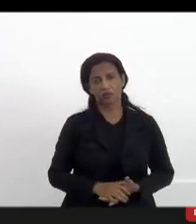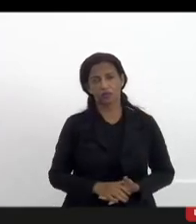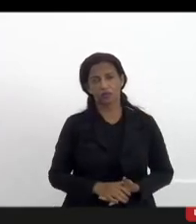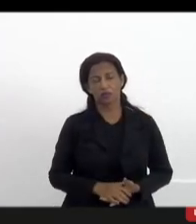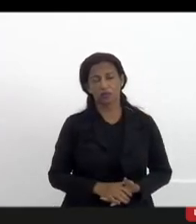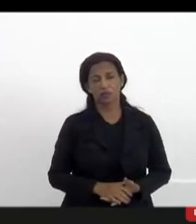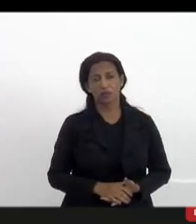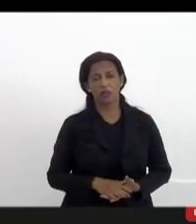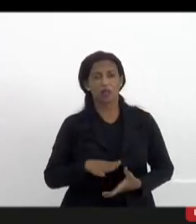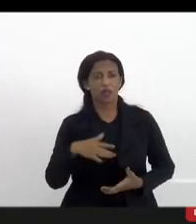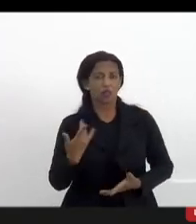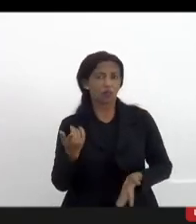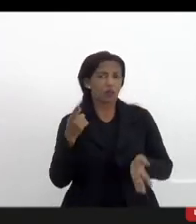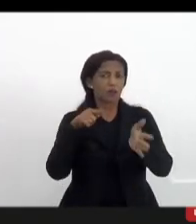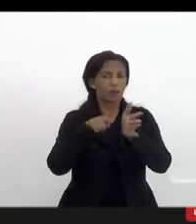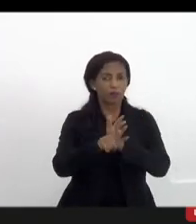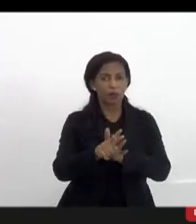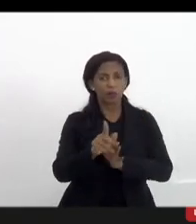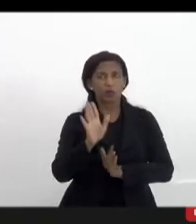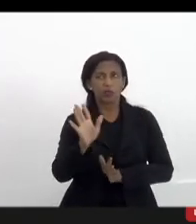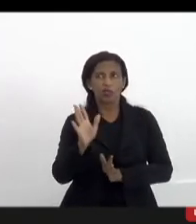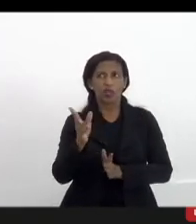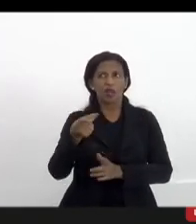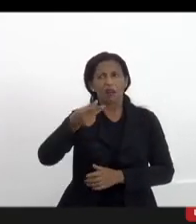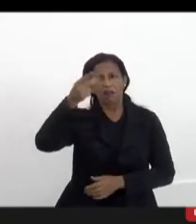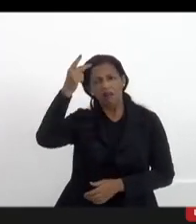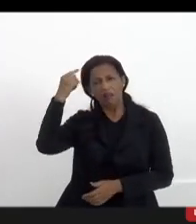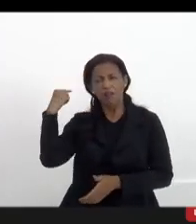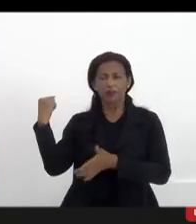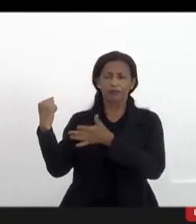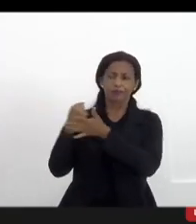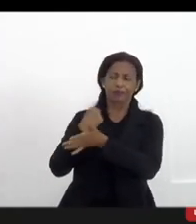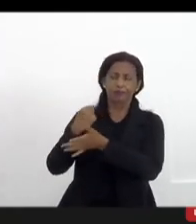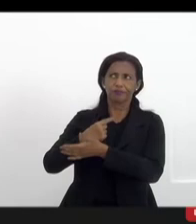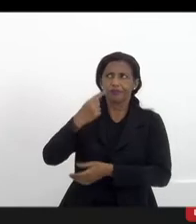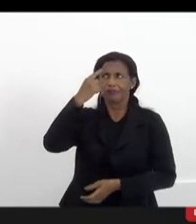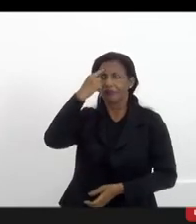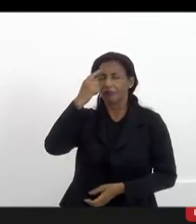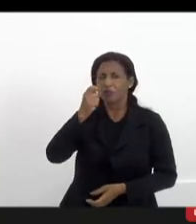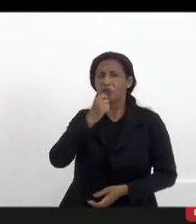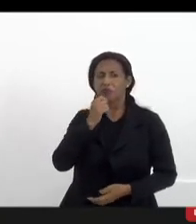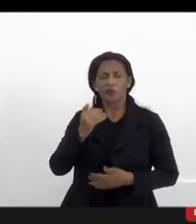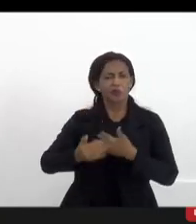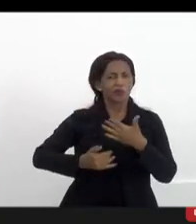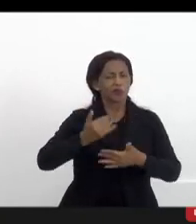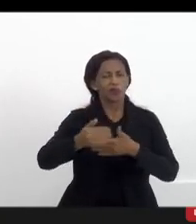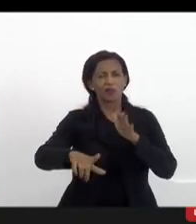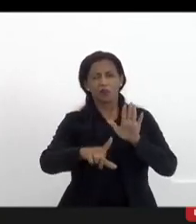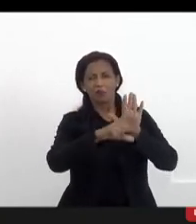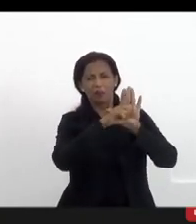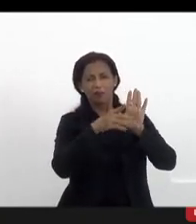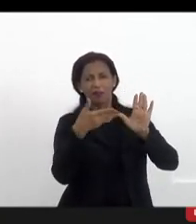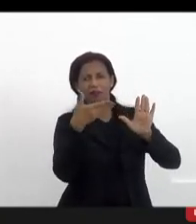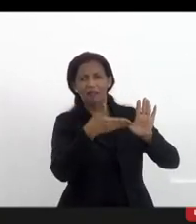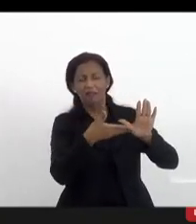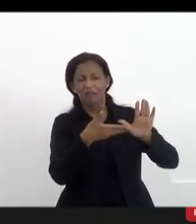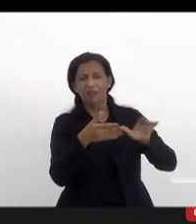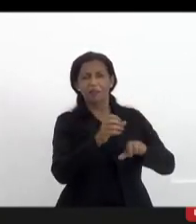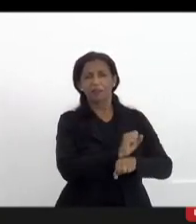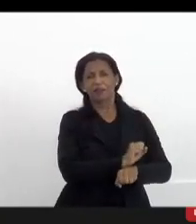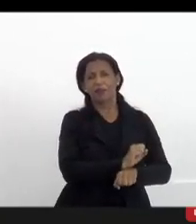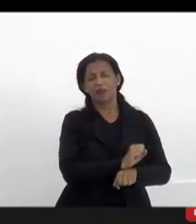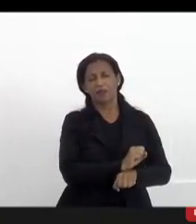essa pergunta já me faça há muito tempo e a gente não anda a gente tem uma lei aí que não anda